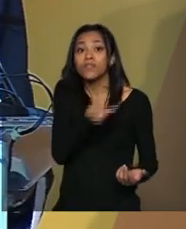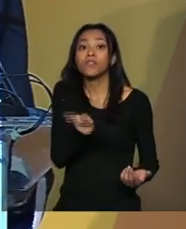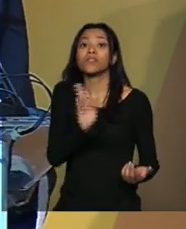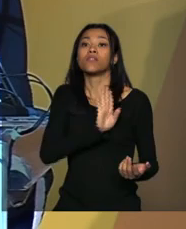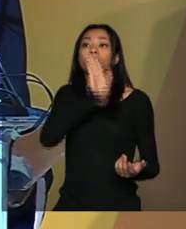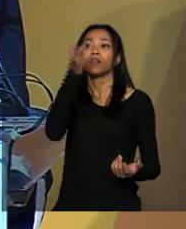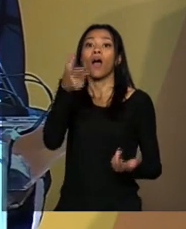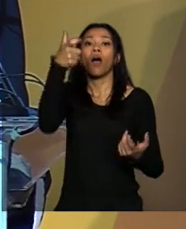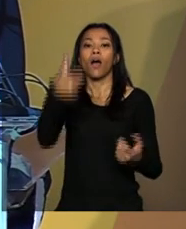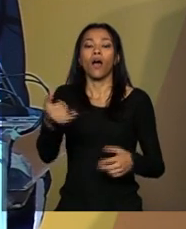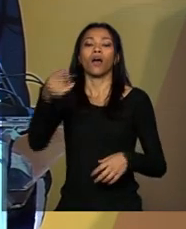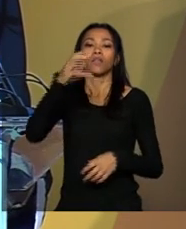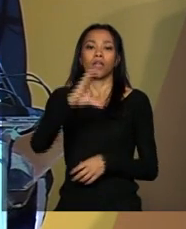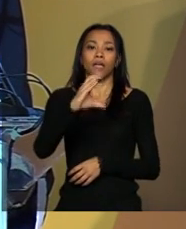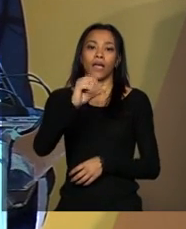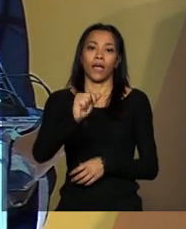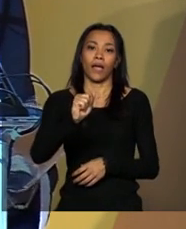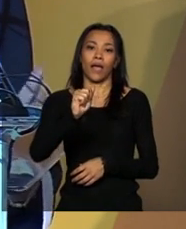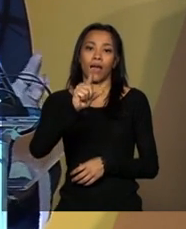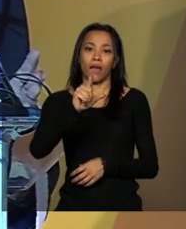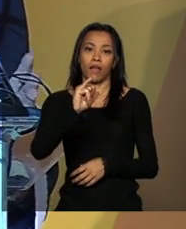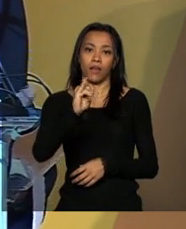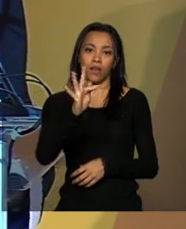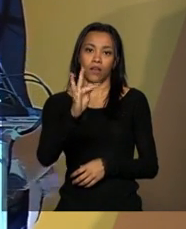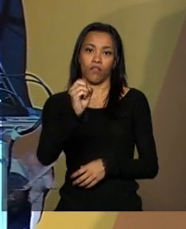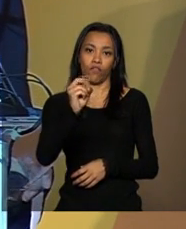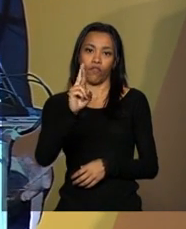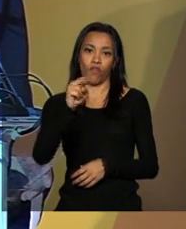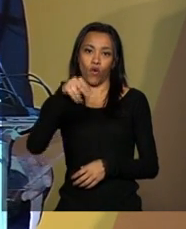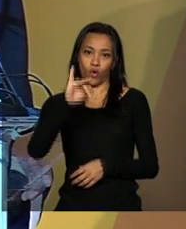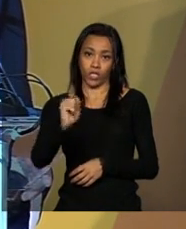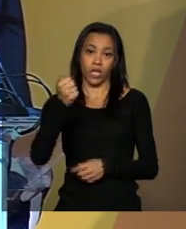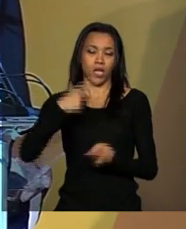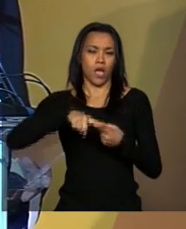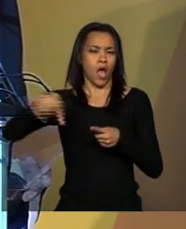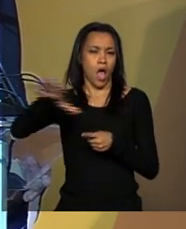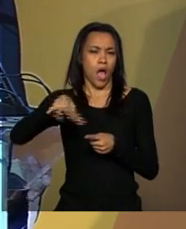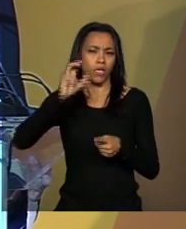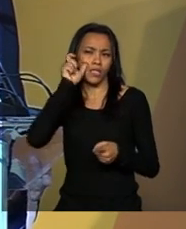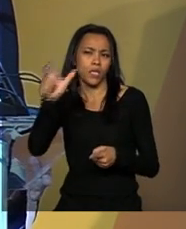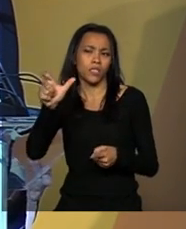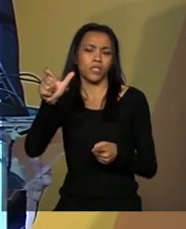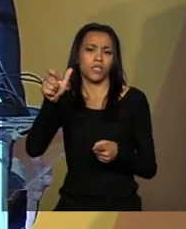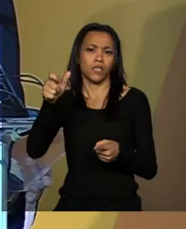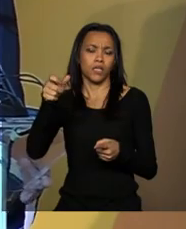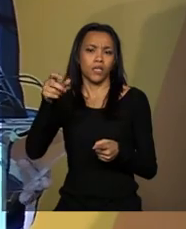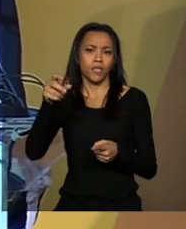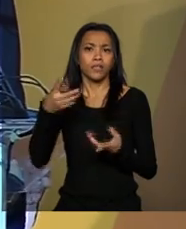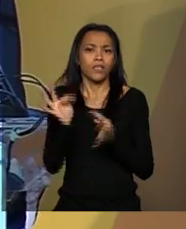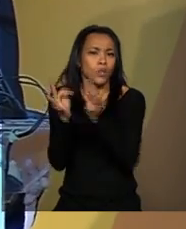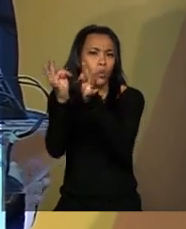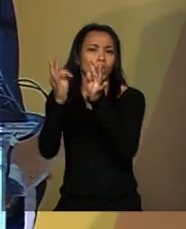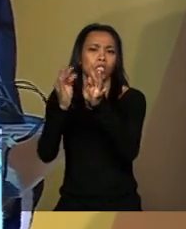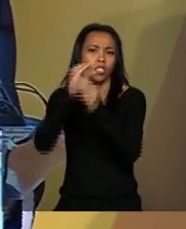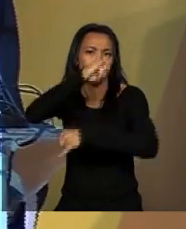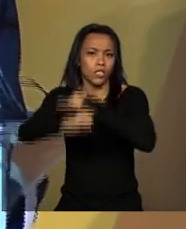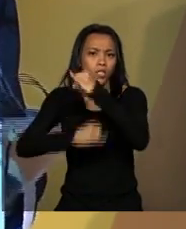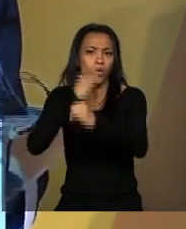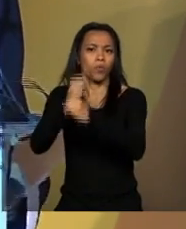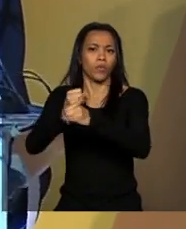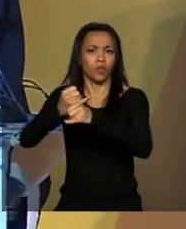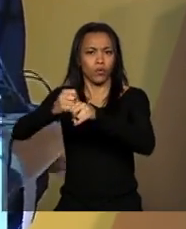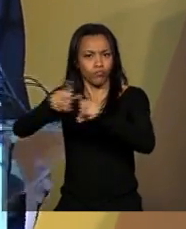basicamente três áreas, a área de tecnologia da informação, a área de